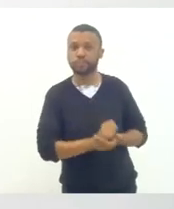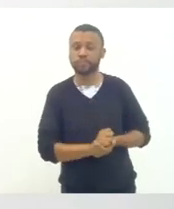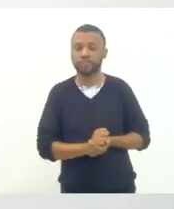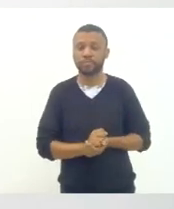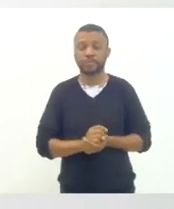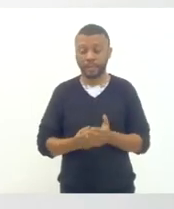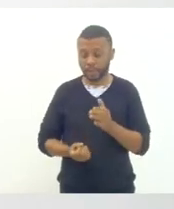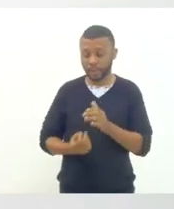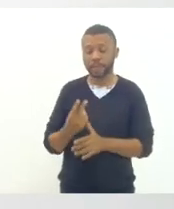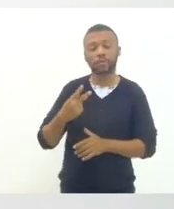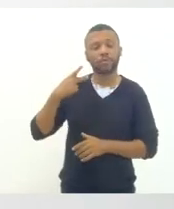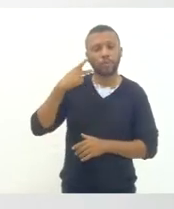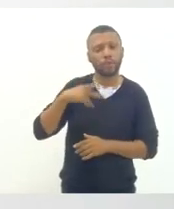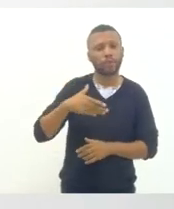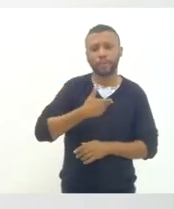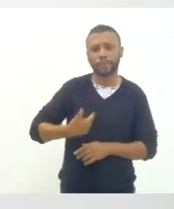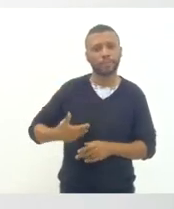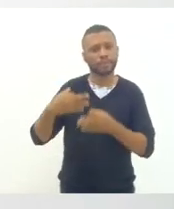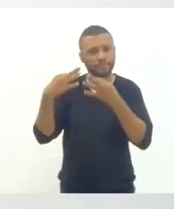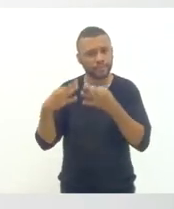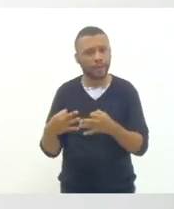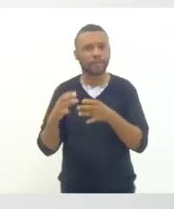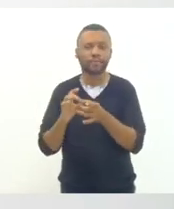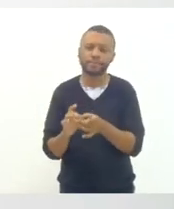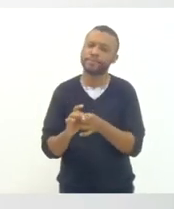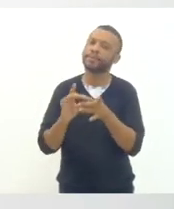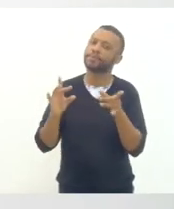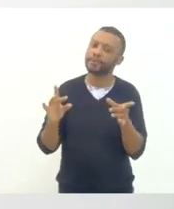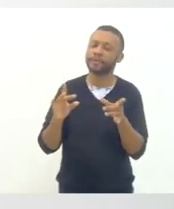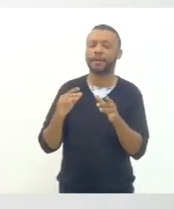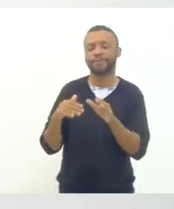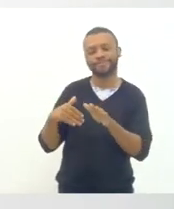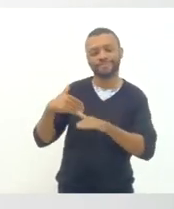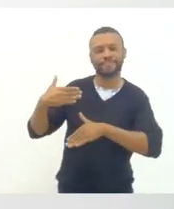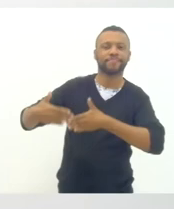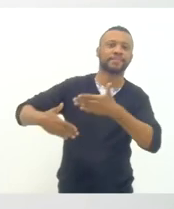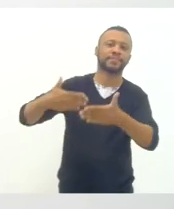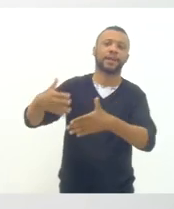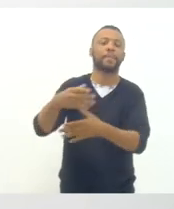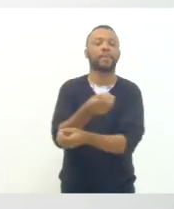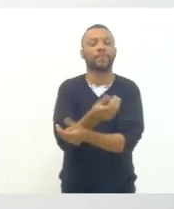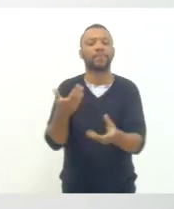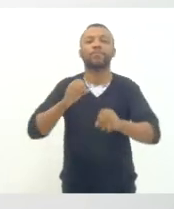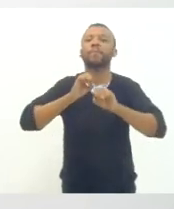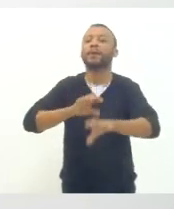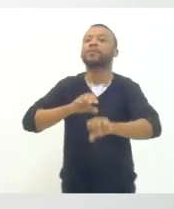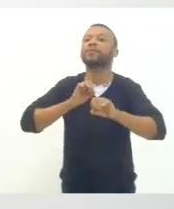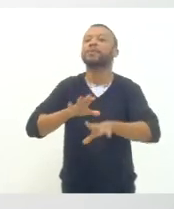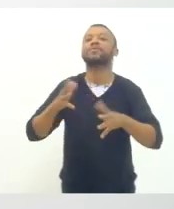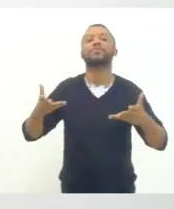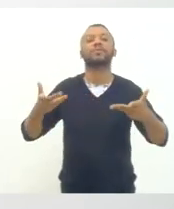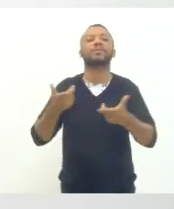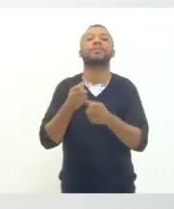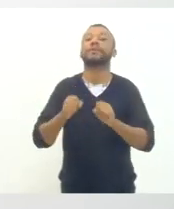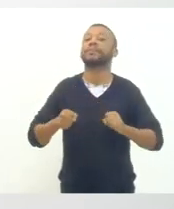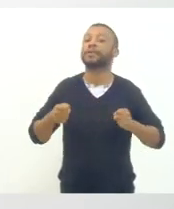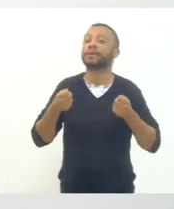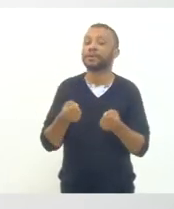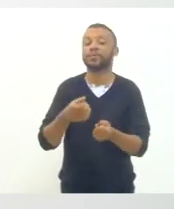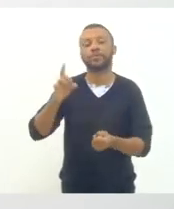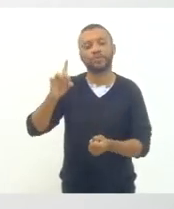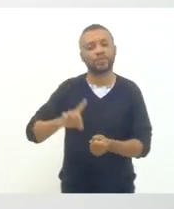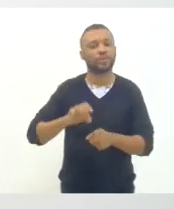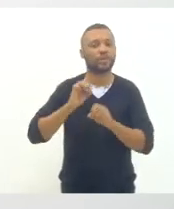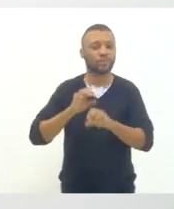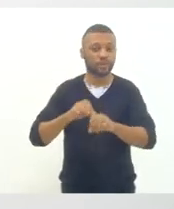políticas públicas que de fato nos permitam avançar para a oferta de uma educação de qualidade que garanta o direito à educação para